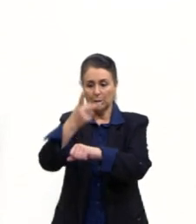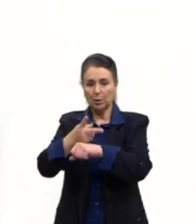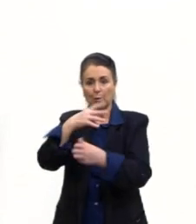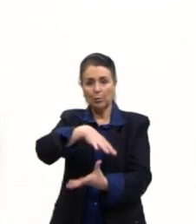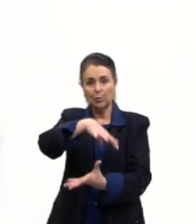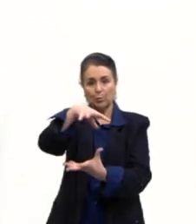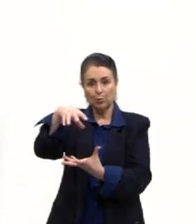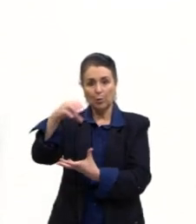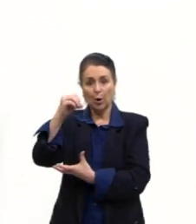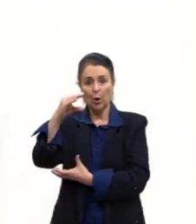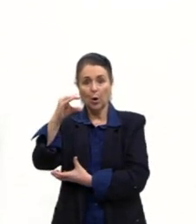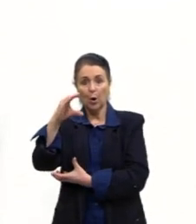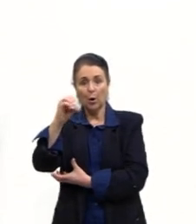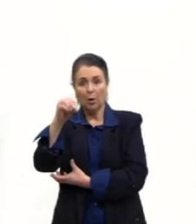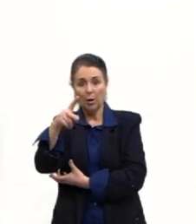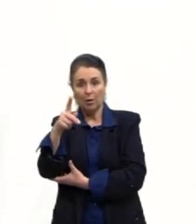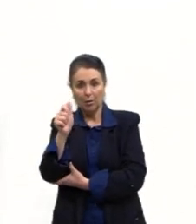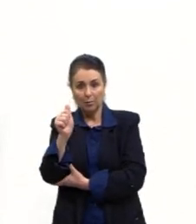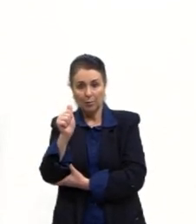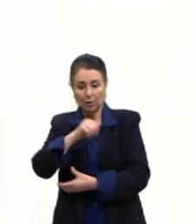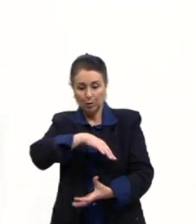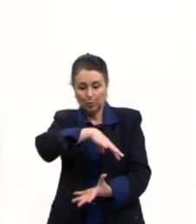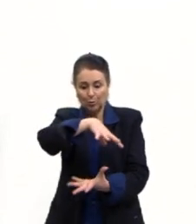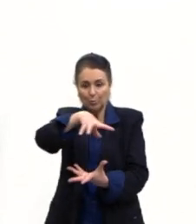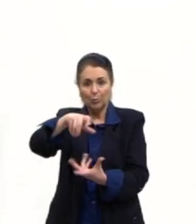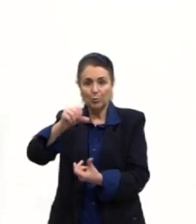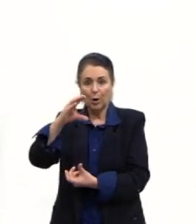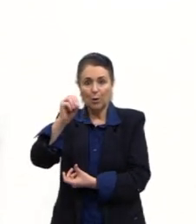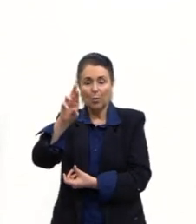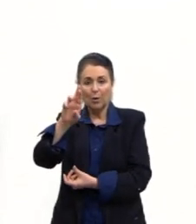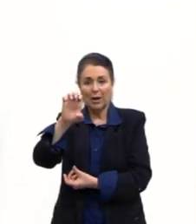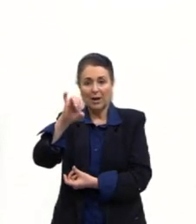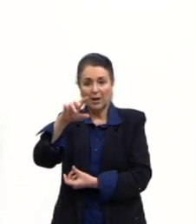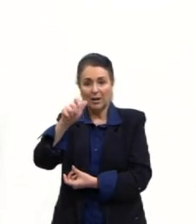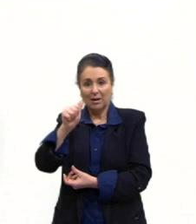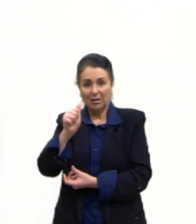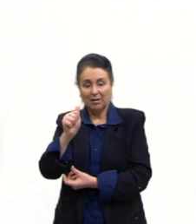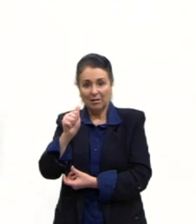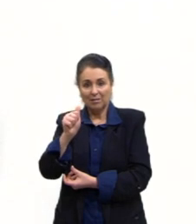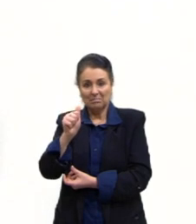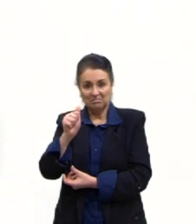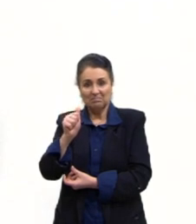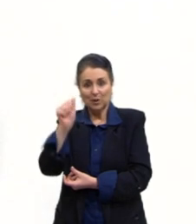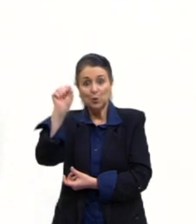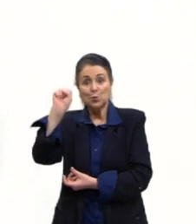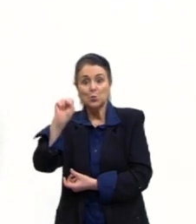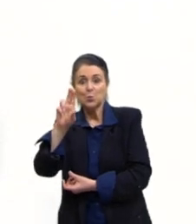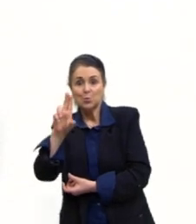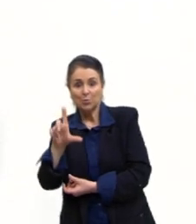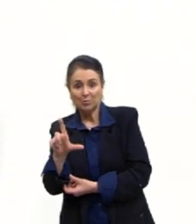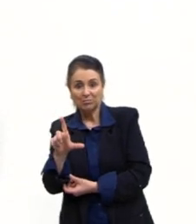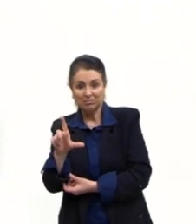além da Coreia, a gente pode falar um pouco mais, que ela tem, inclusive, uma questão